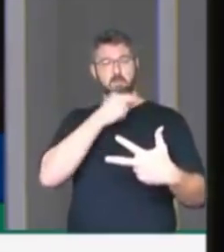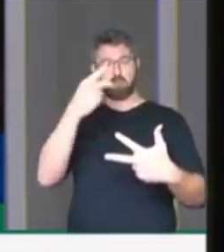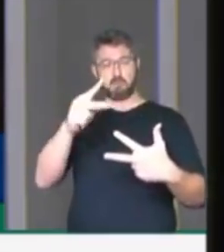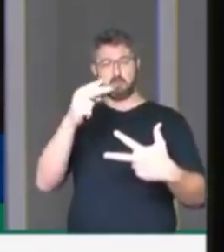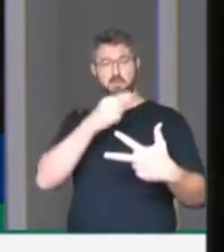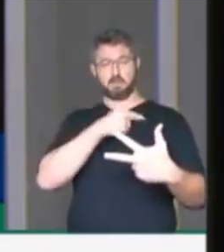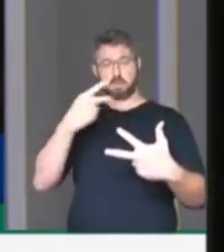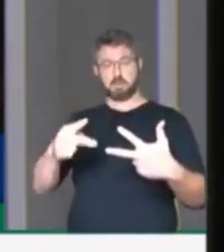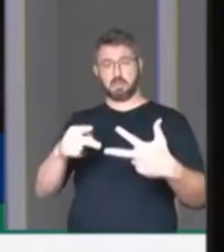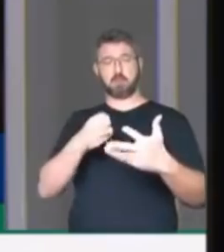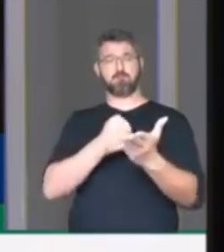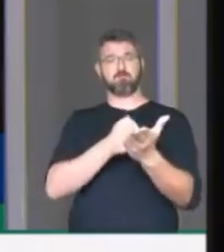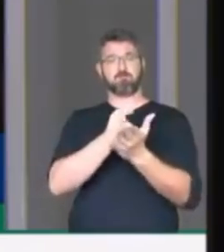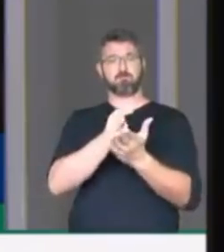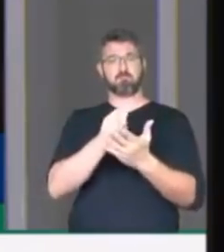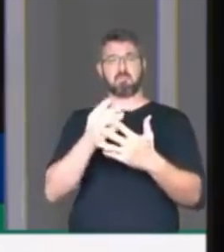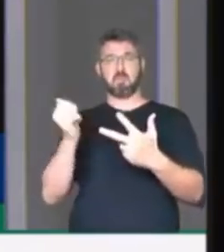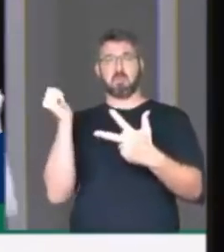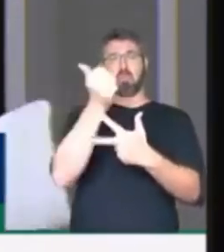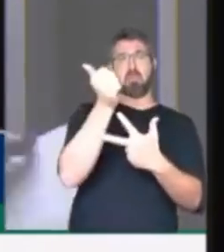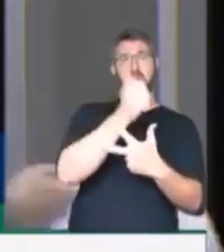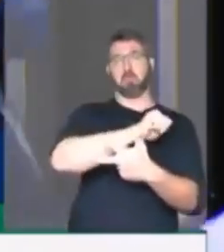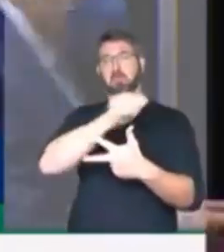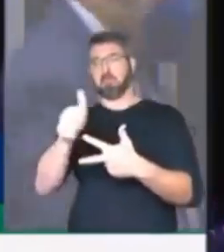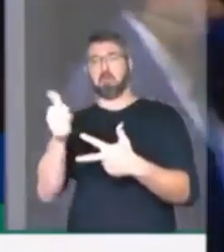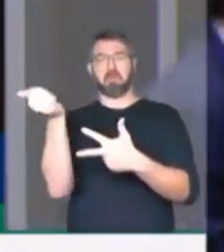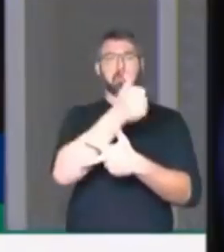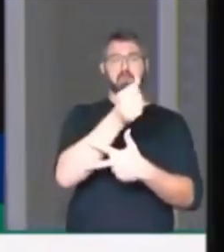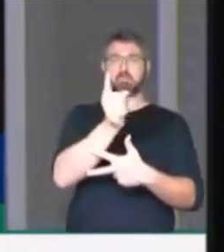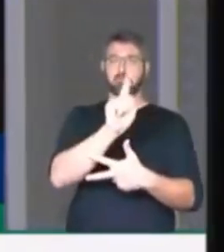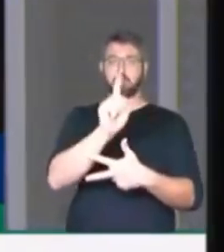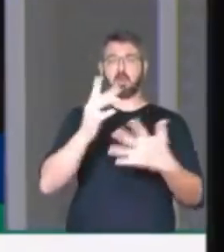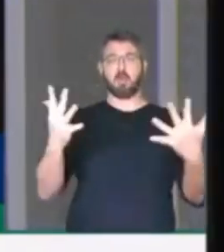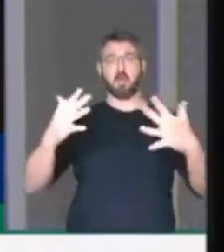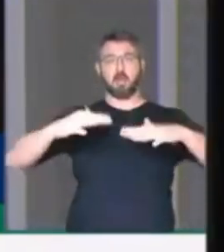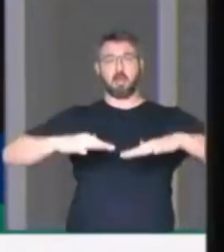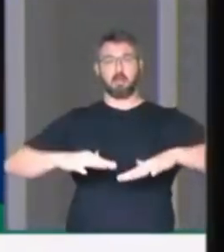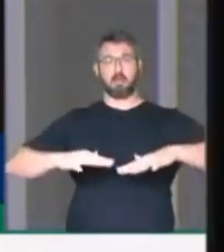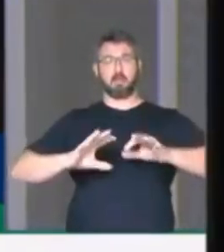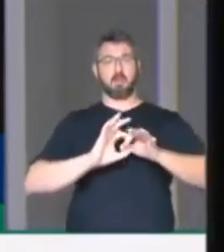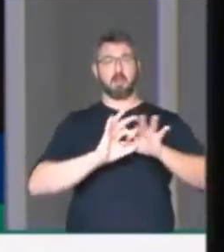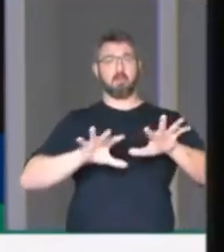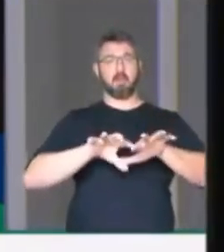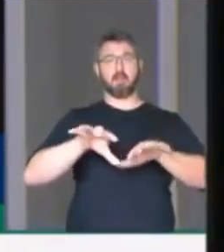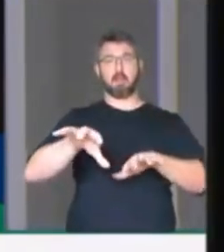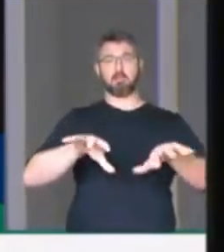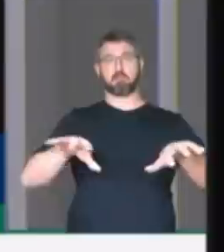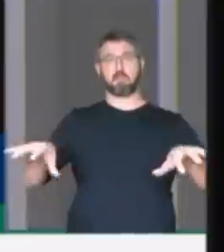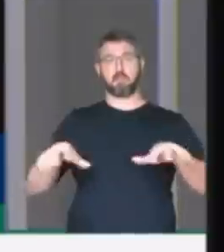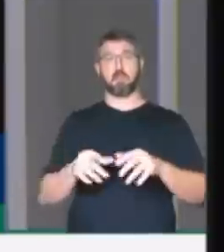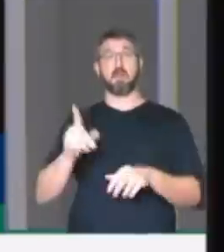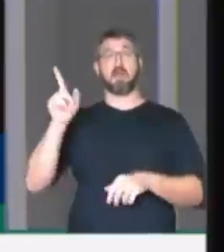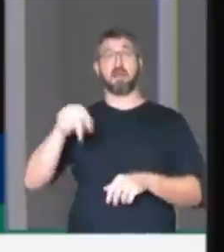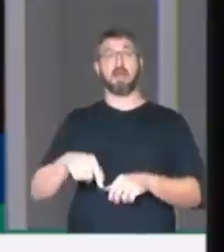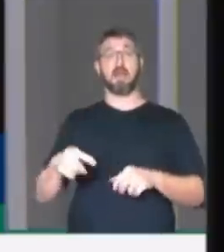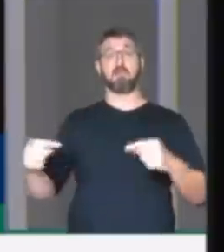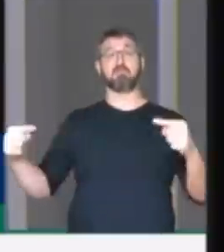sem sobreposição de competência, mantendo a harmonia e a independência, princípio